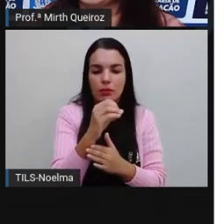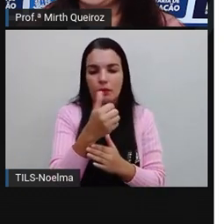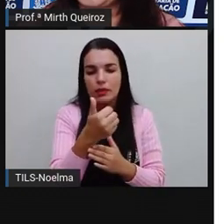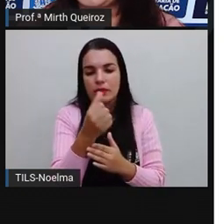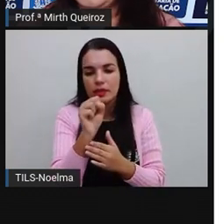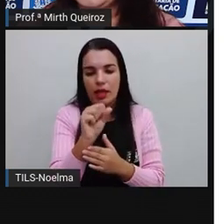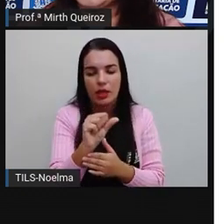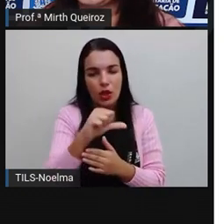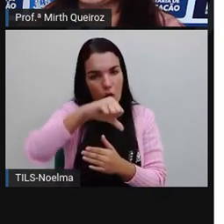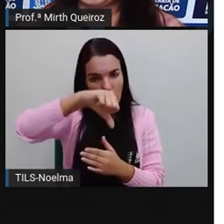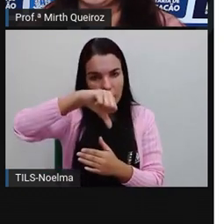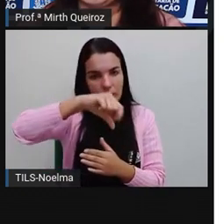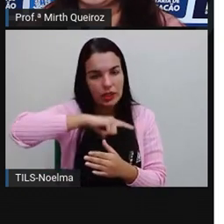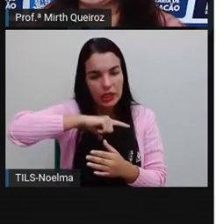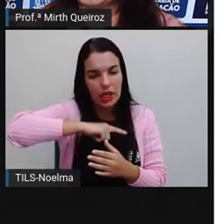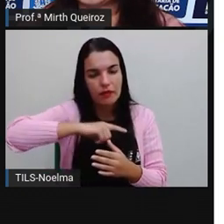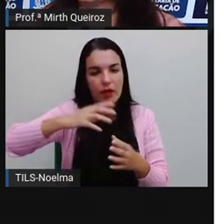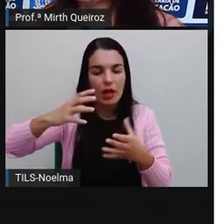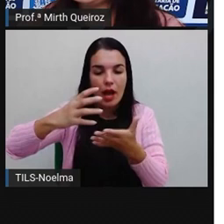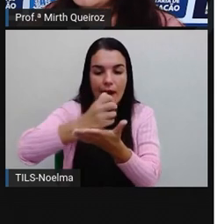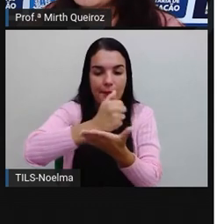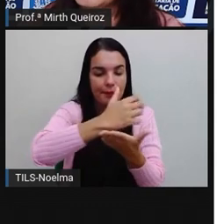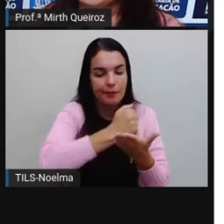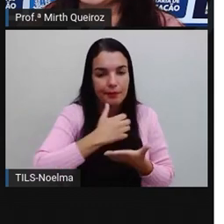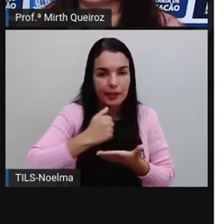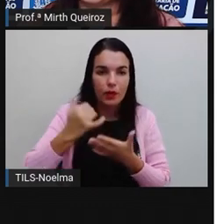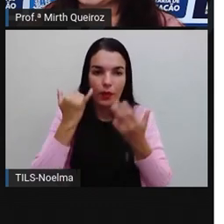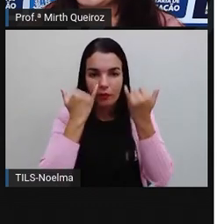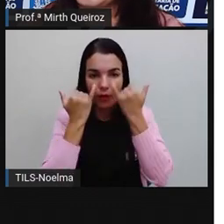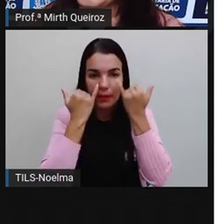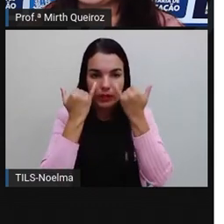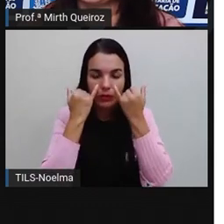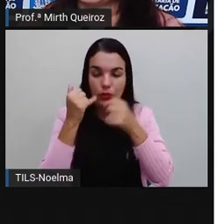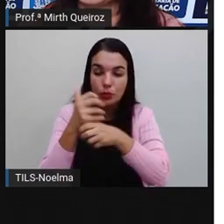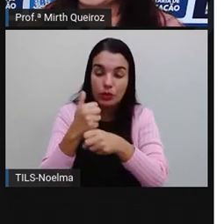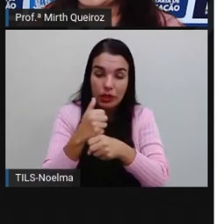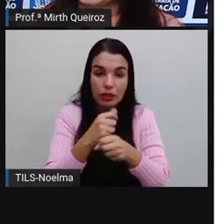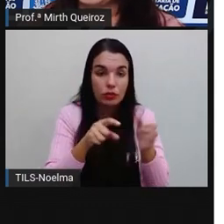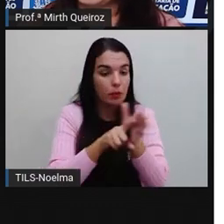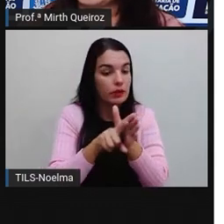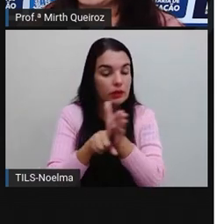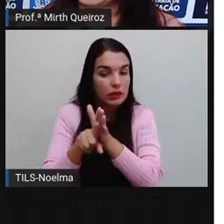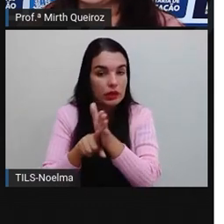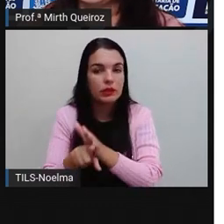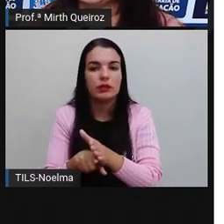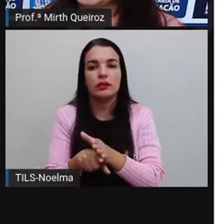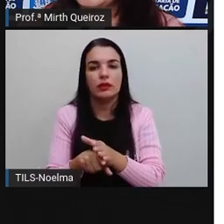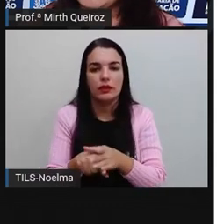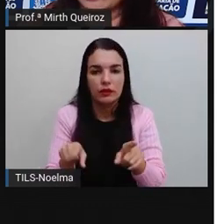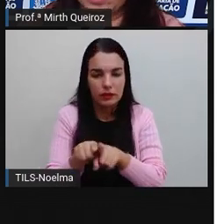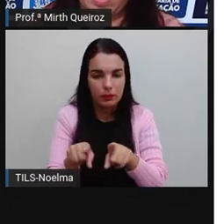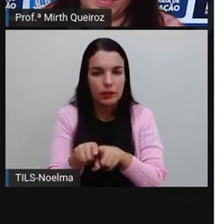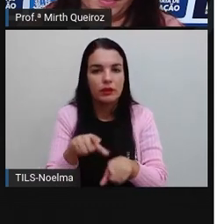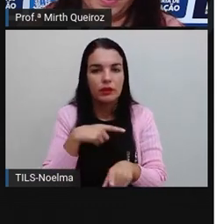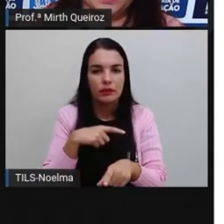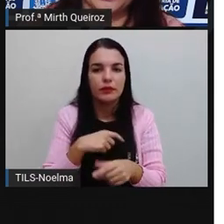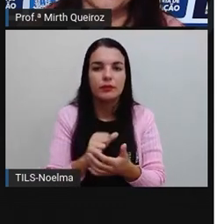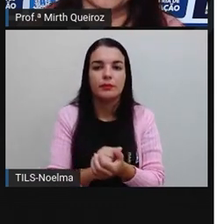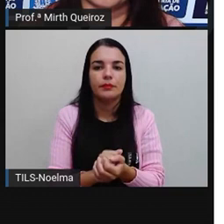dados de pesquisas realizadas nesses anos também. 2016, 2017, 2018, 2019.